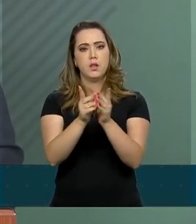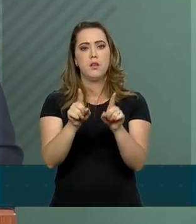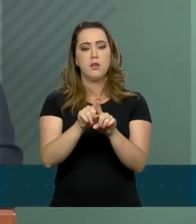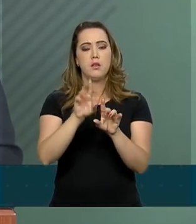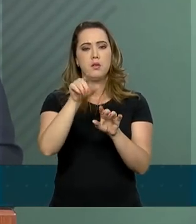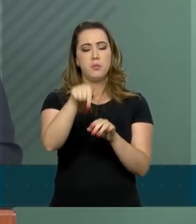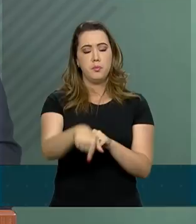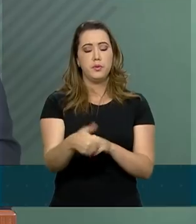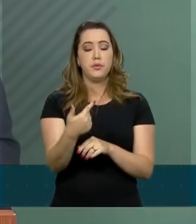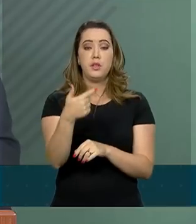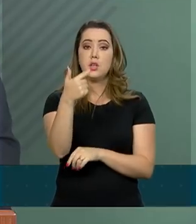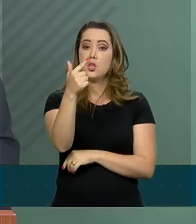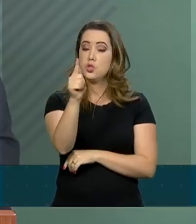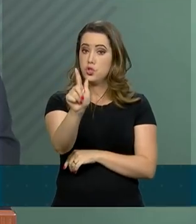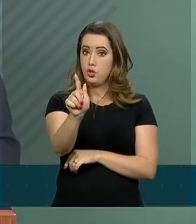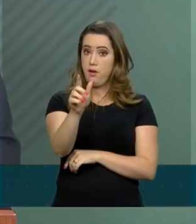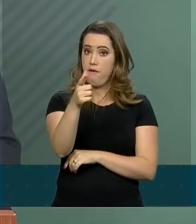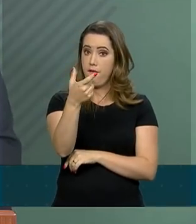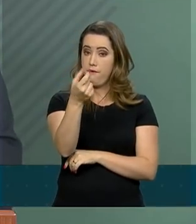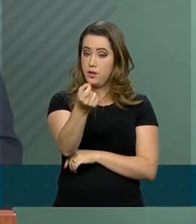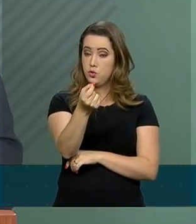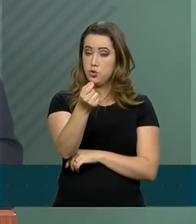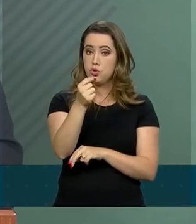presidente no G20, no Japão.